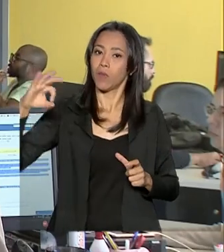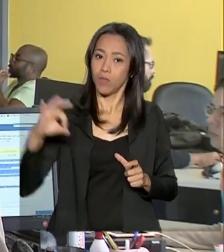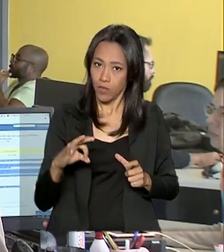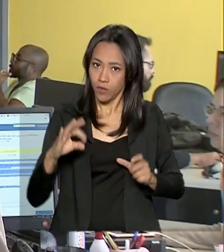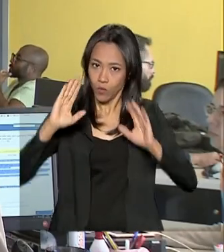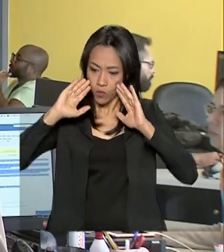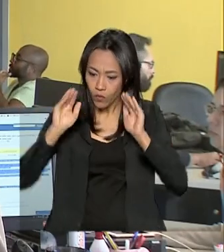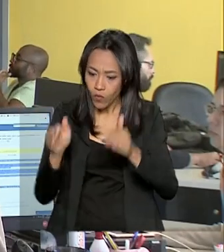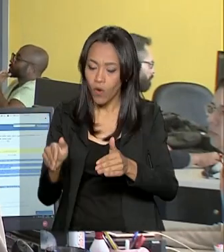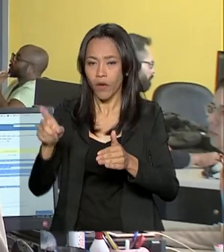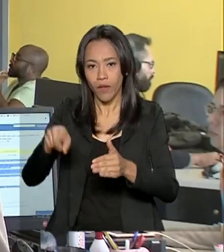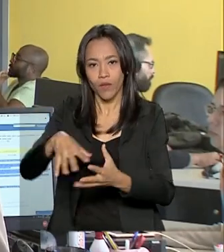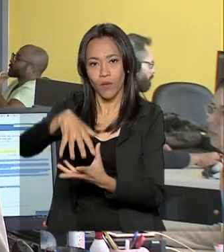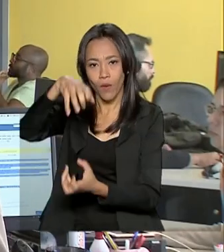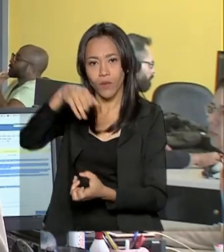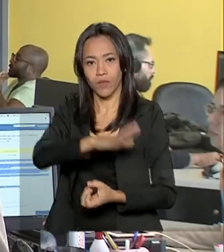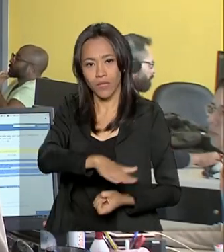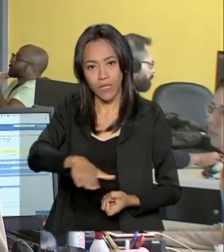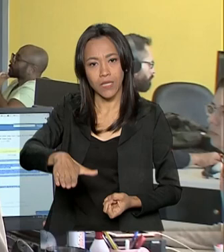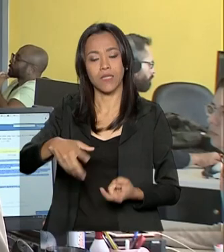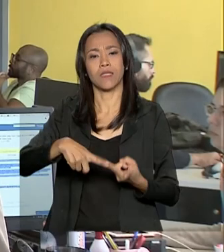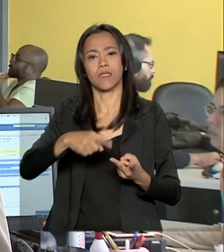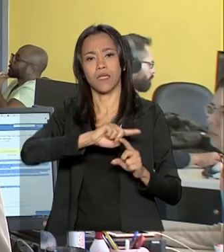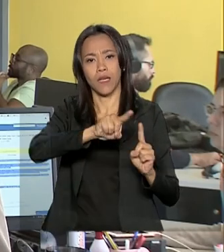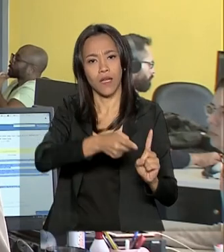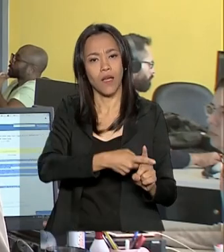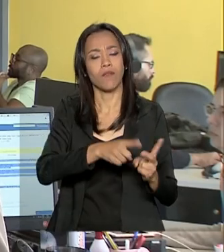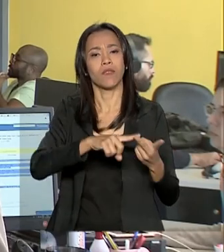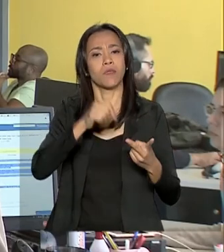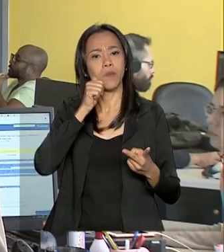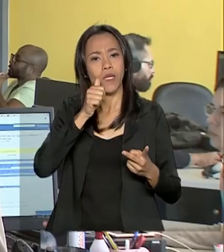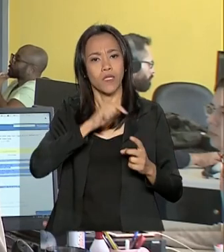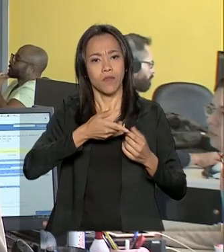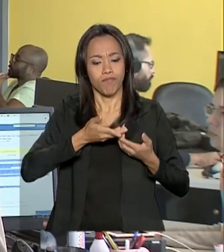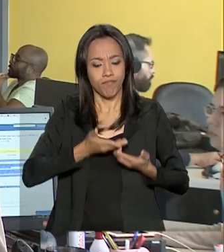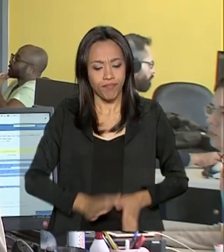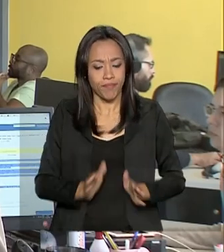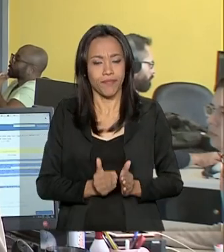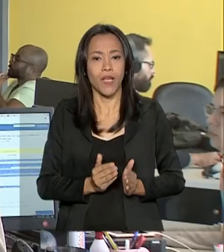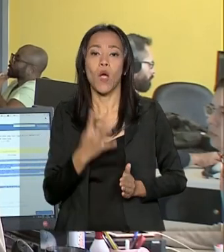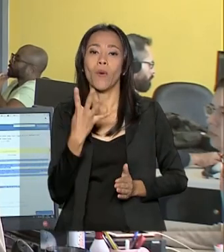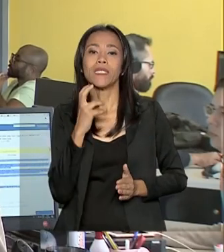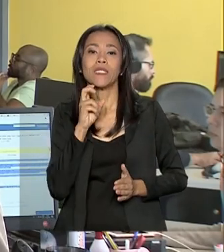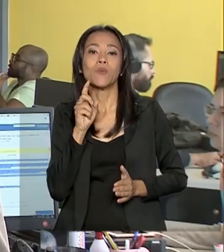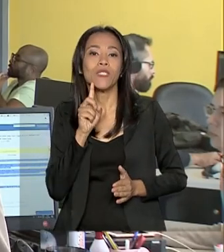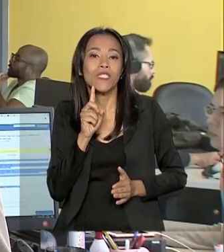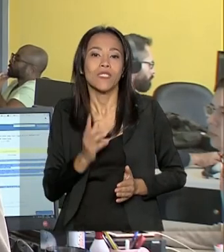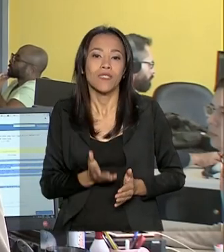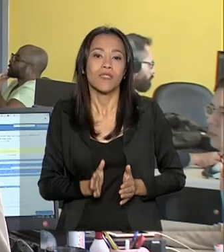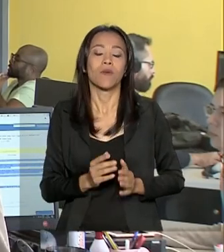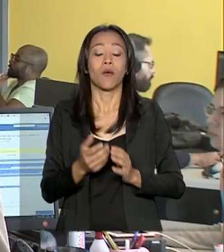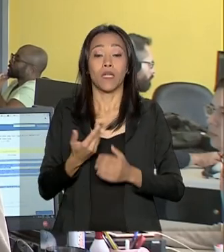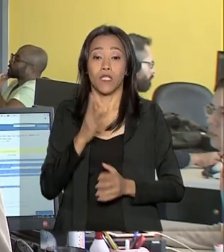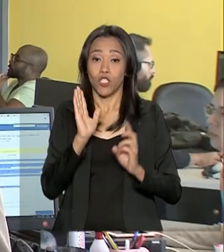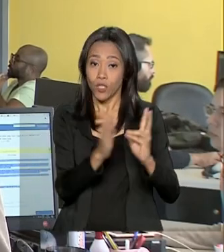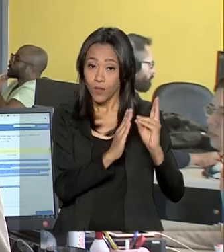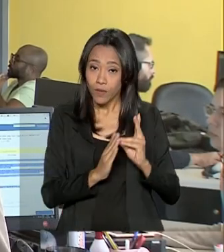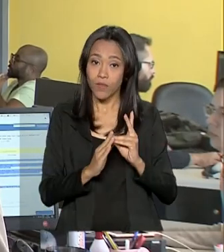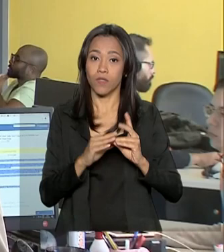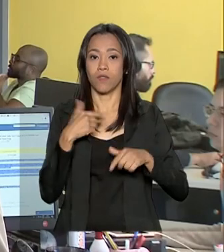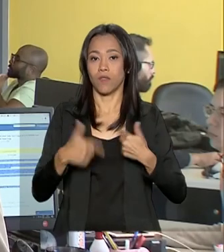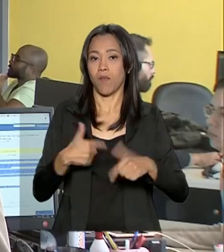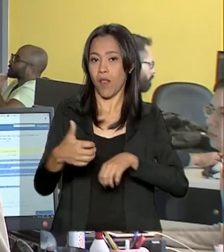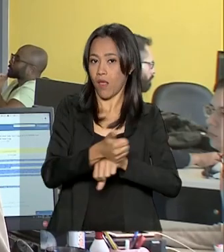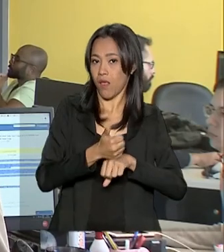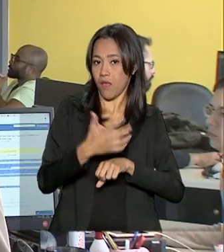-alvo, que são idosos, crianças pequenas, grávidas, mulheres que tiveram filho há menos de 45 dias, indígenas, trabalhadores da